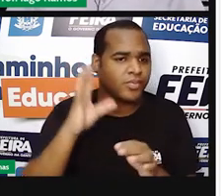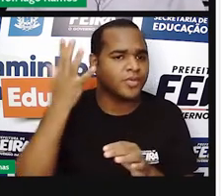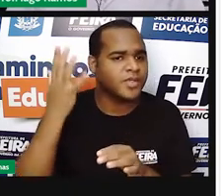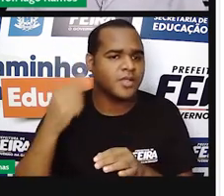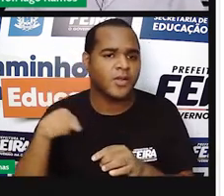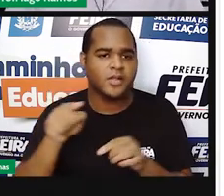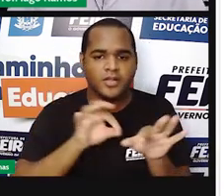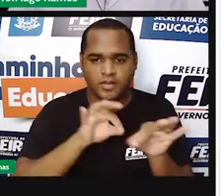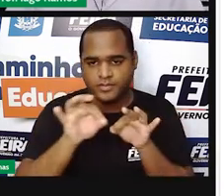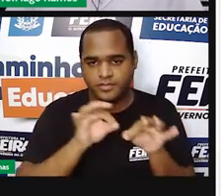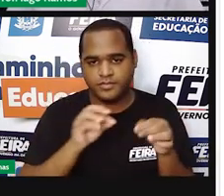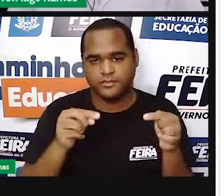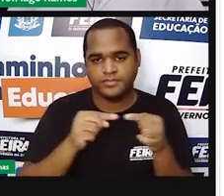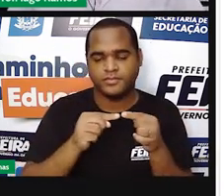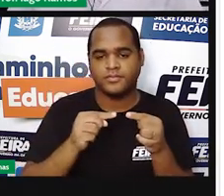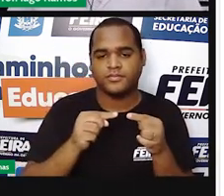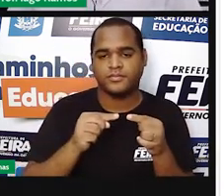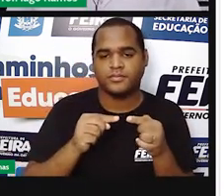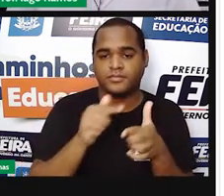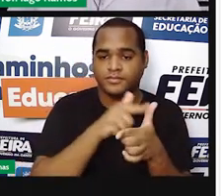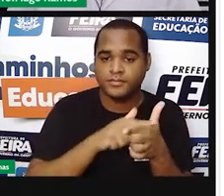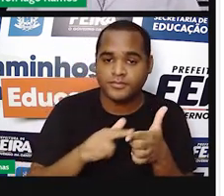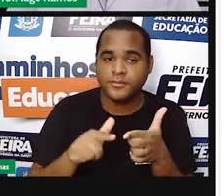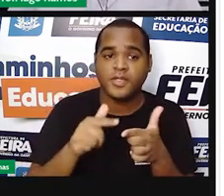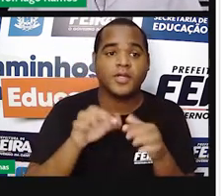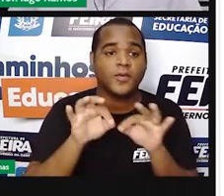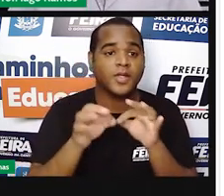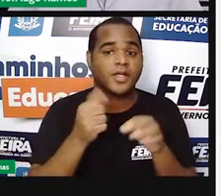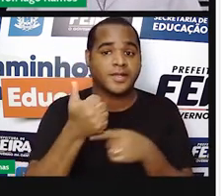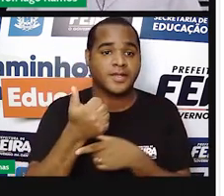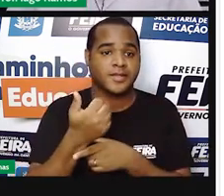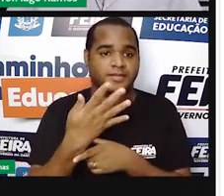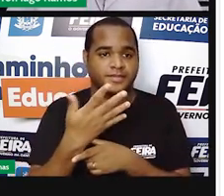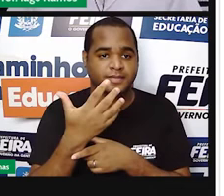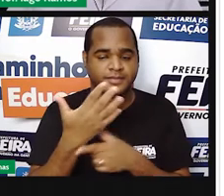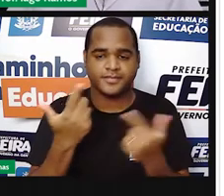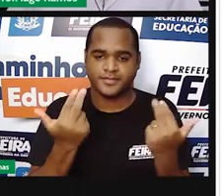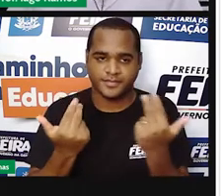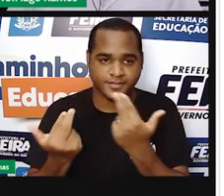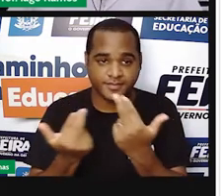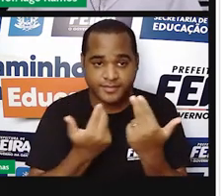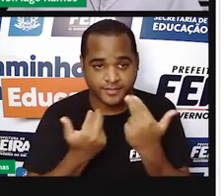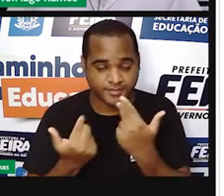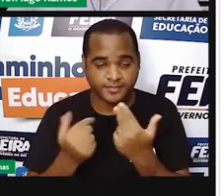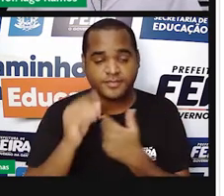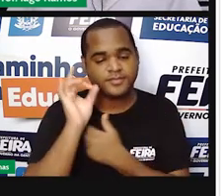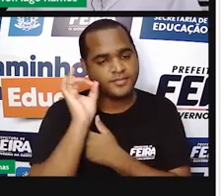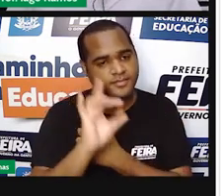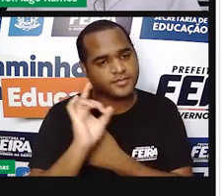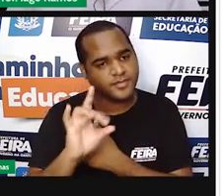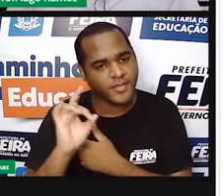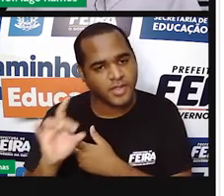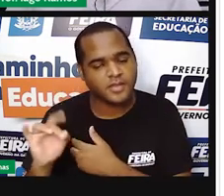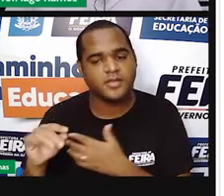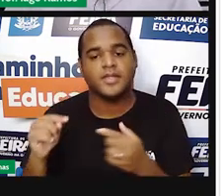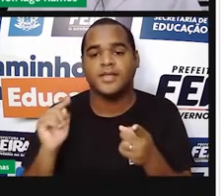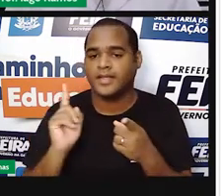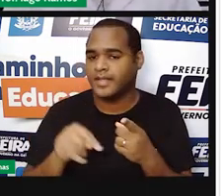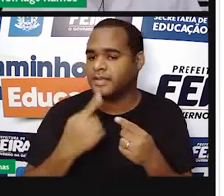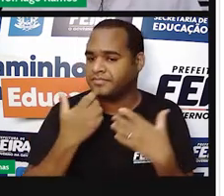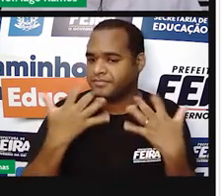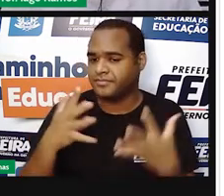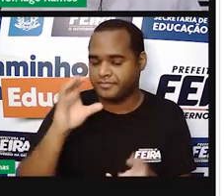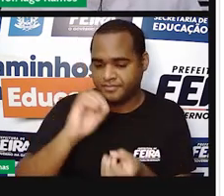Dividido-a em 14 partes iguais, sendo que cada uma das partes será considerada